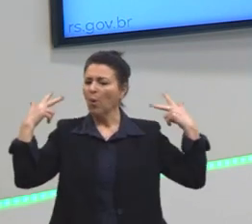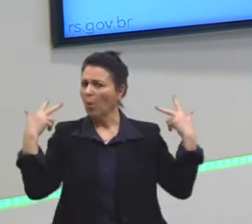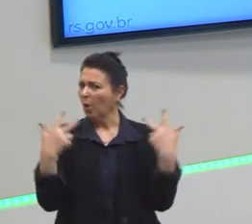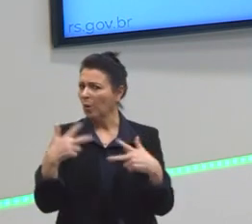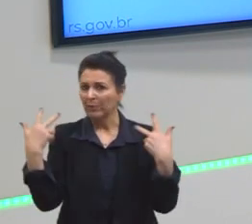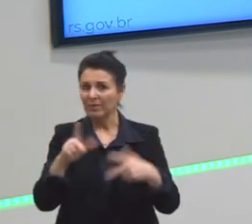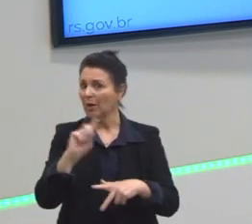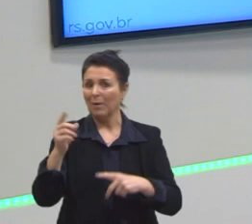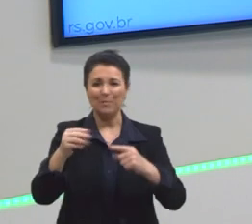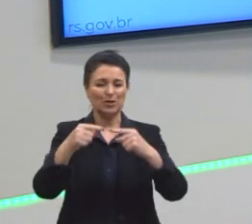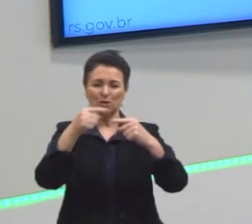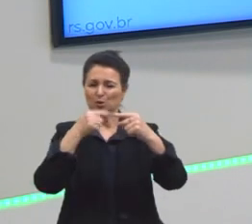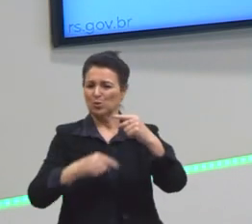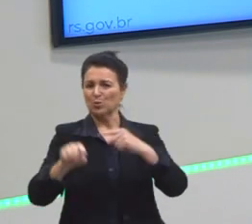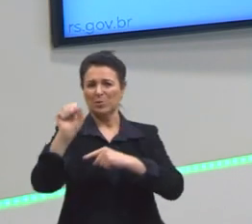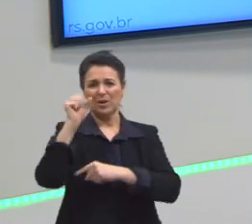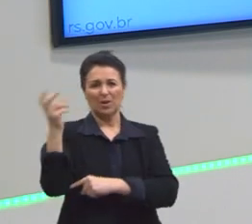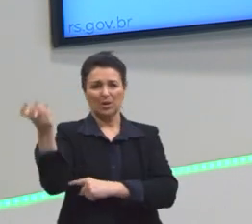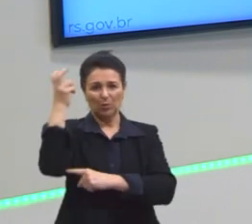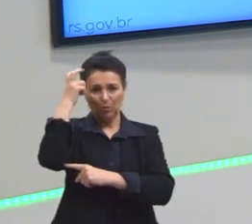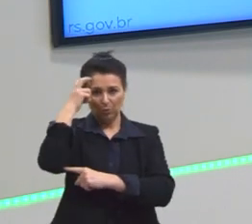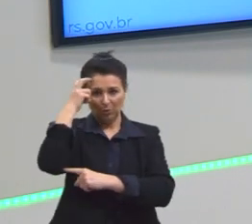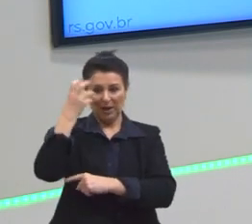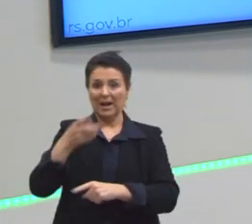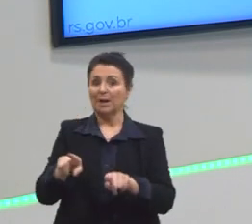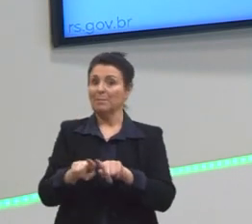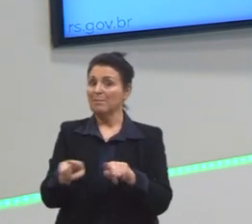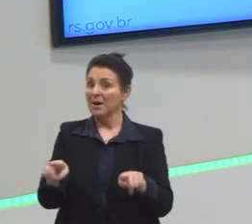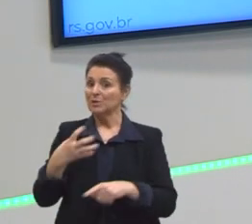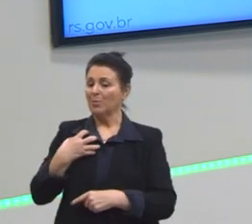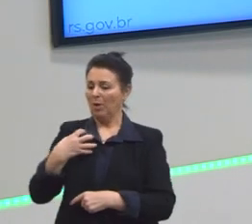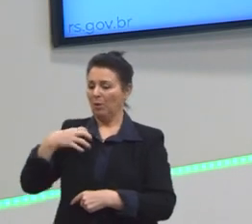subcultura, mas sim o rap é uma contracultura.